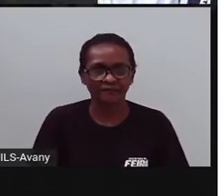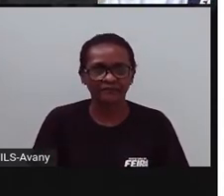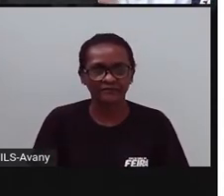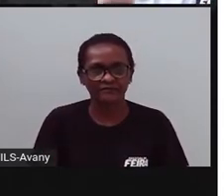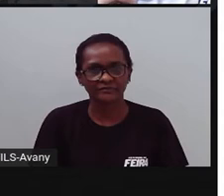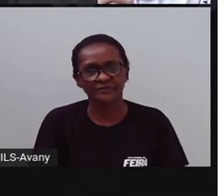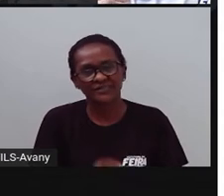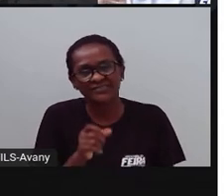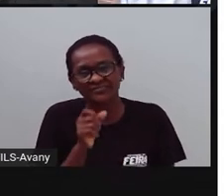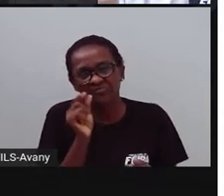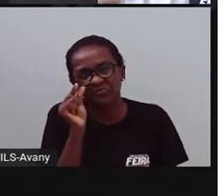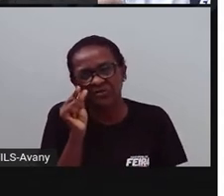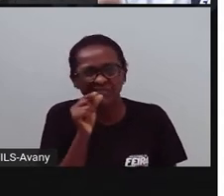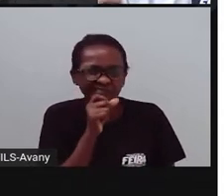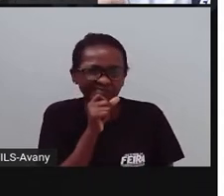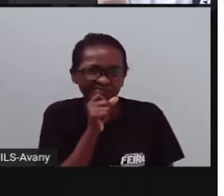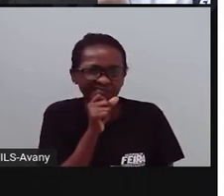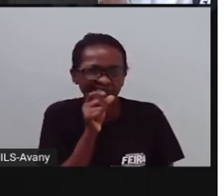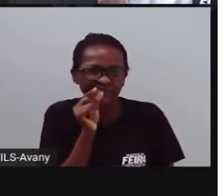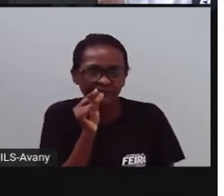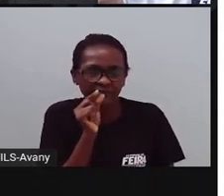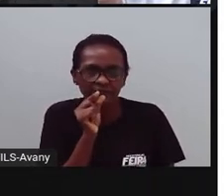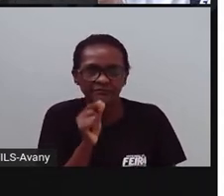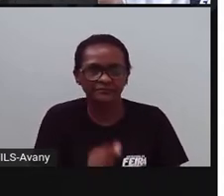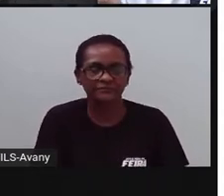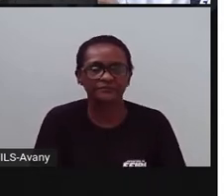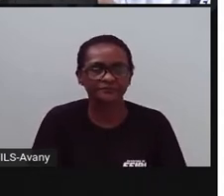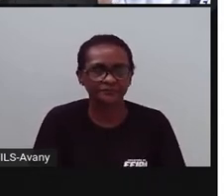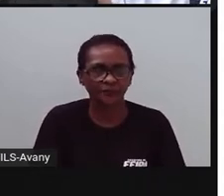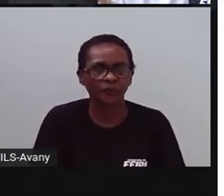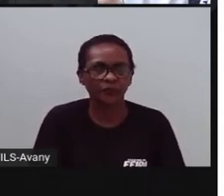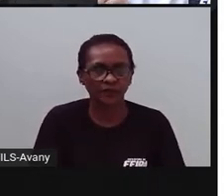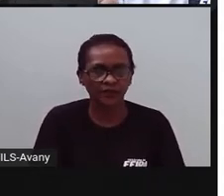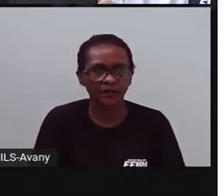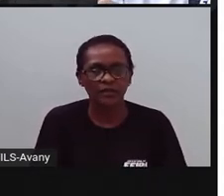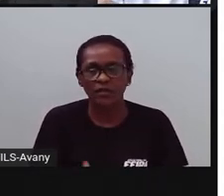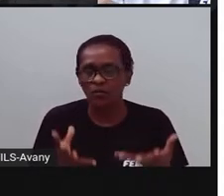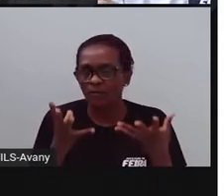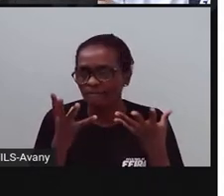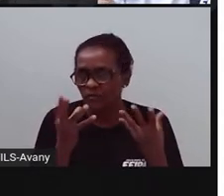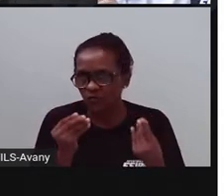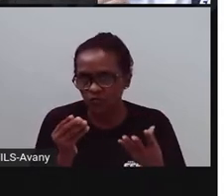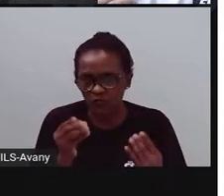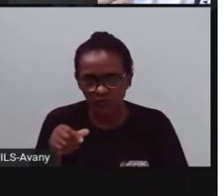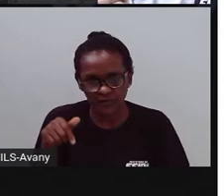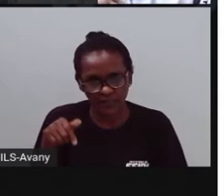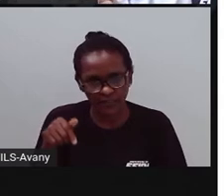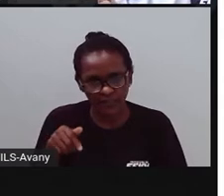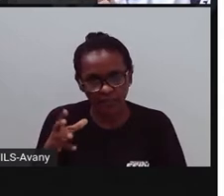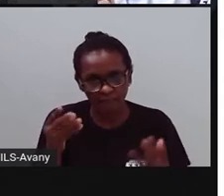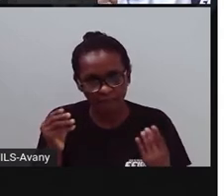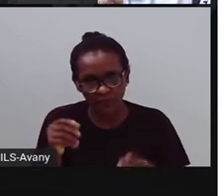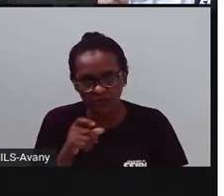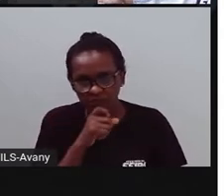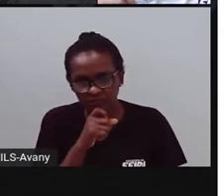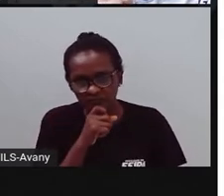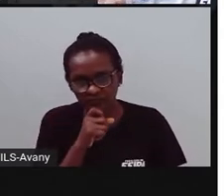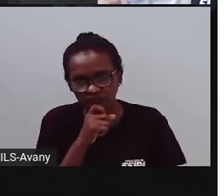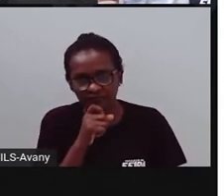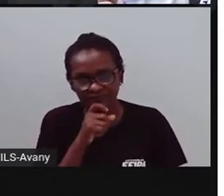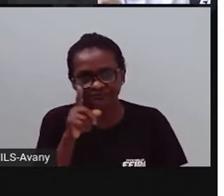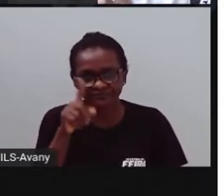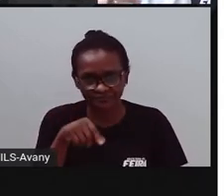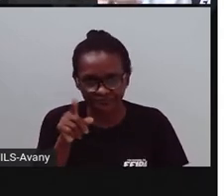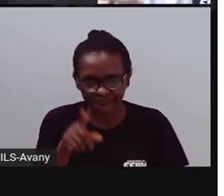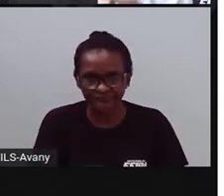primavera, no verão, né? No outono e no inverno faz muito frio aqui em Feira, né? Naquele período de